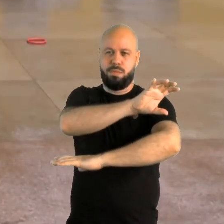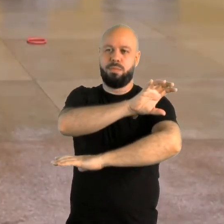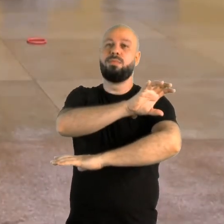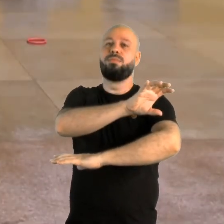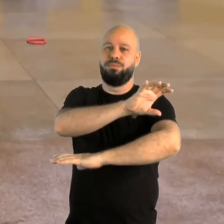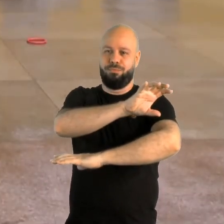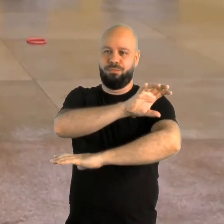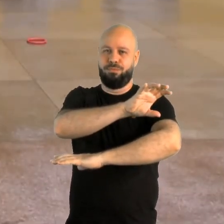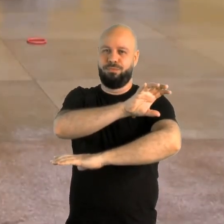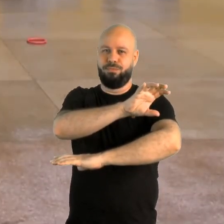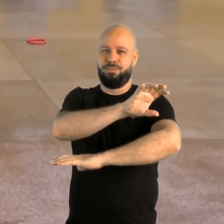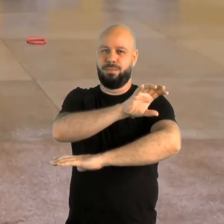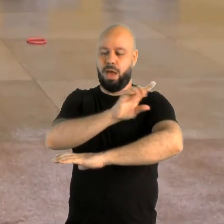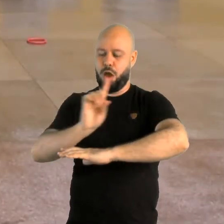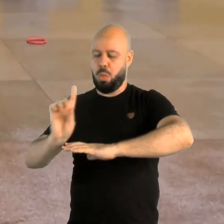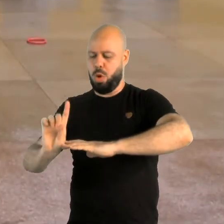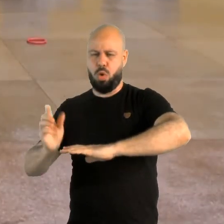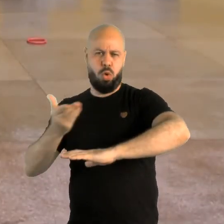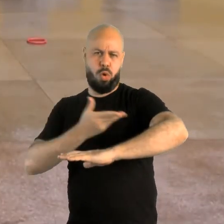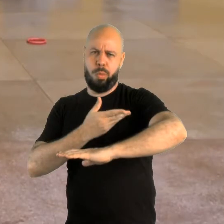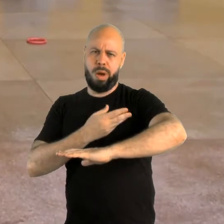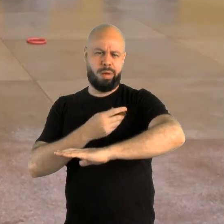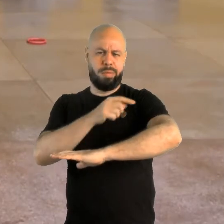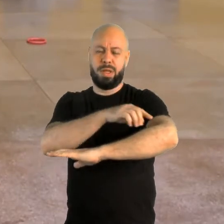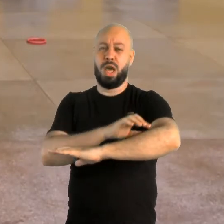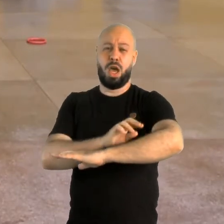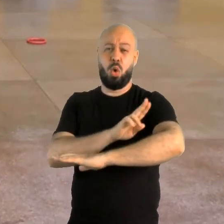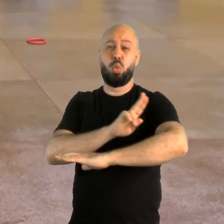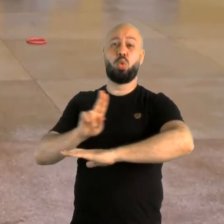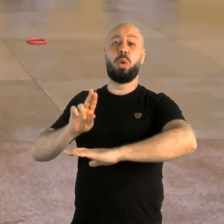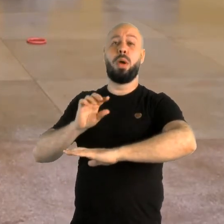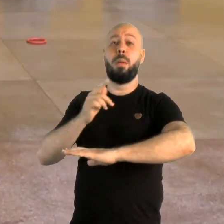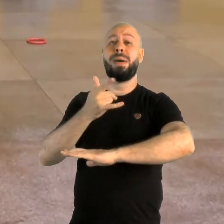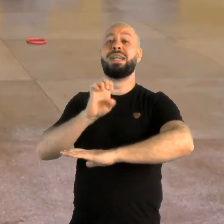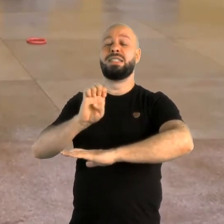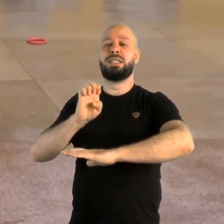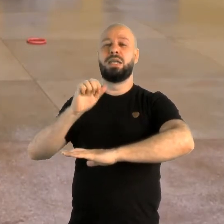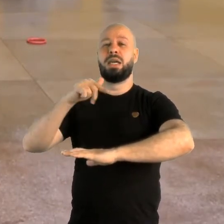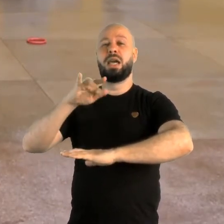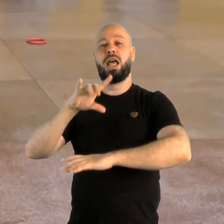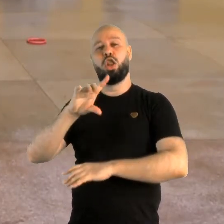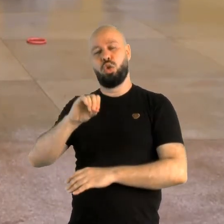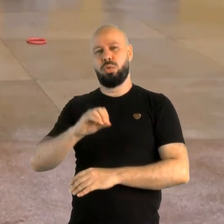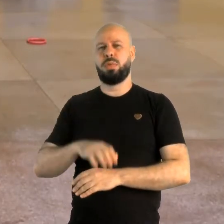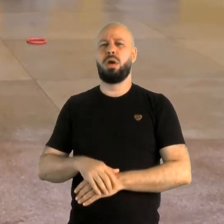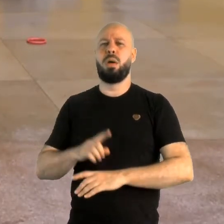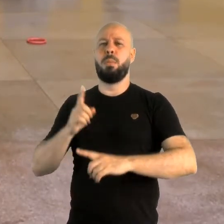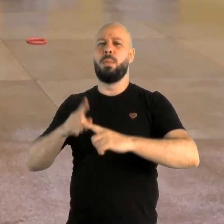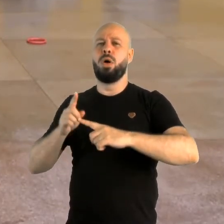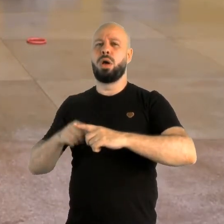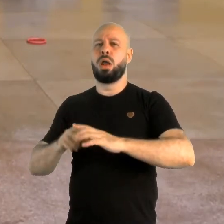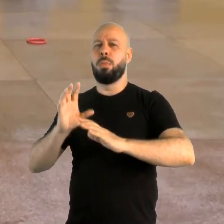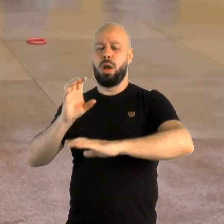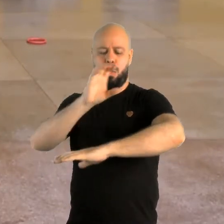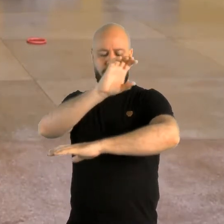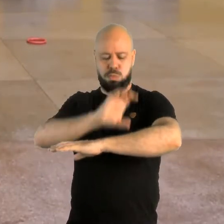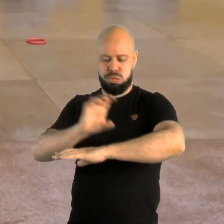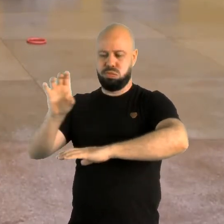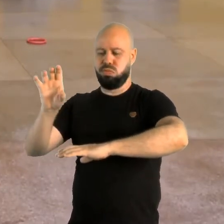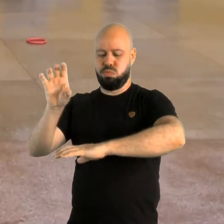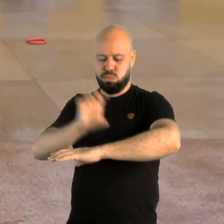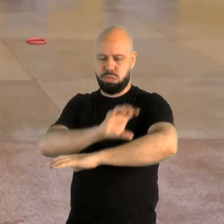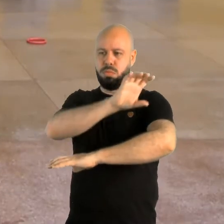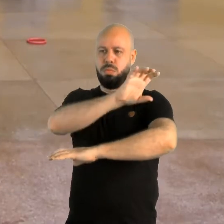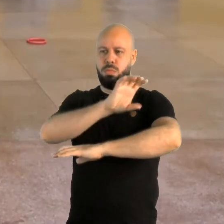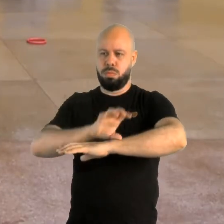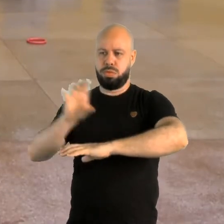colega. Qual é nome dele? Quicado. Por quê? Porque ele quica a bola no chão e vai até o seu colega. Passe